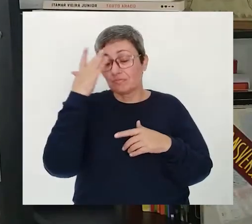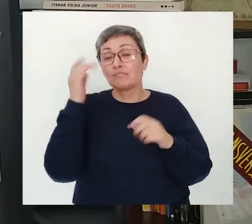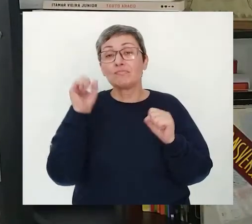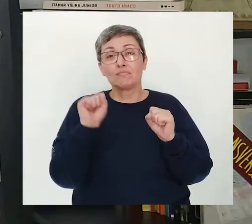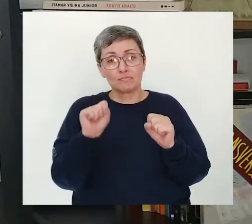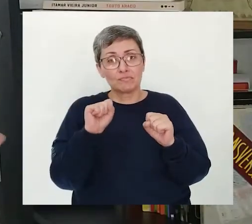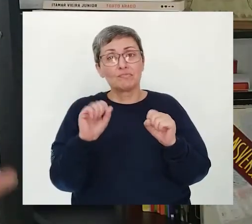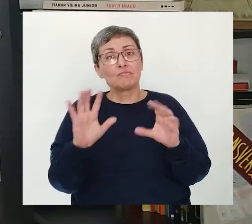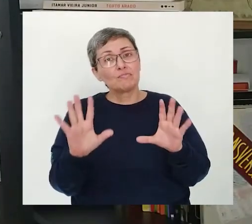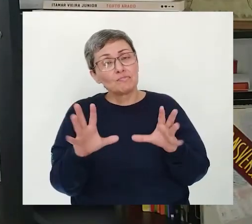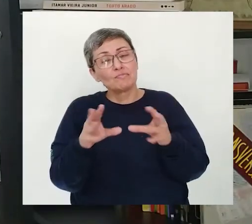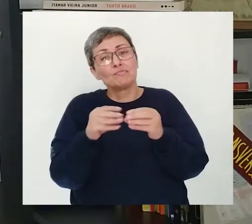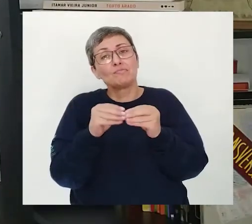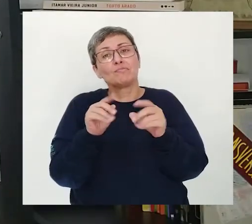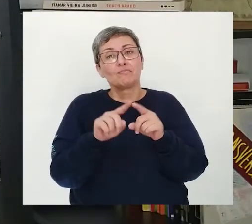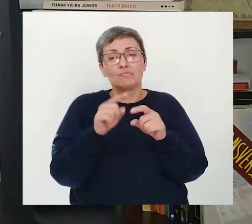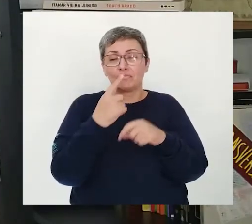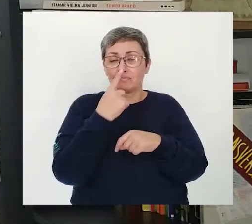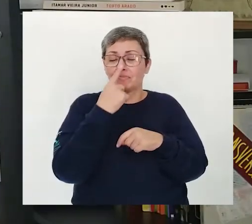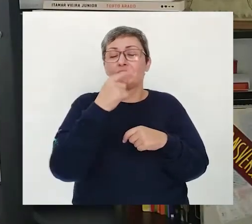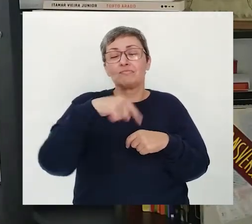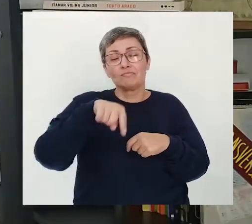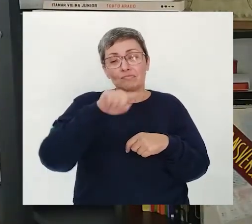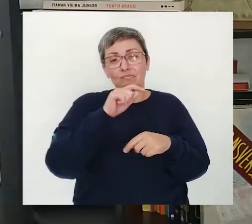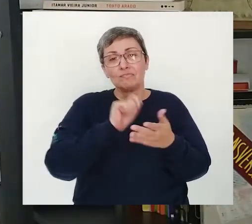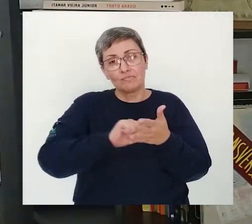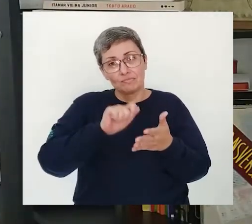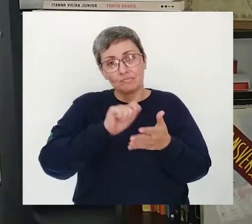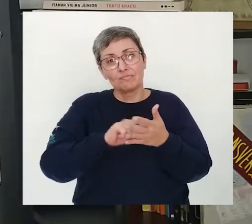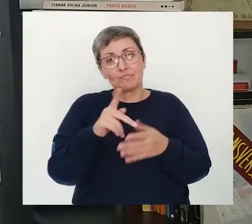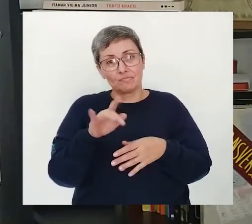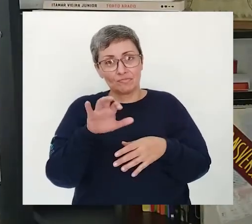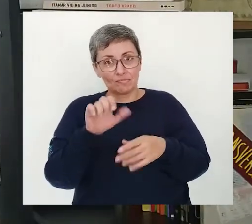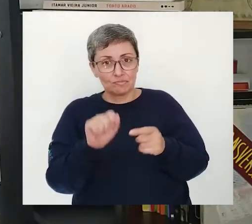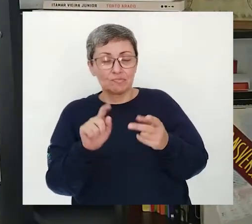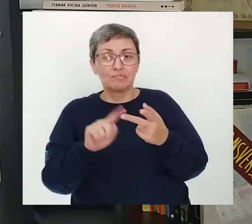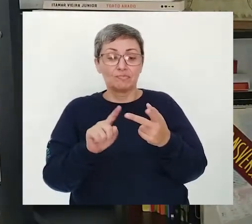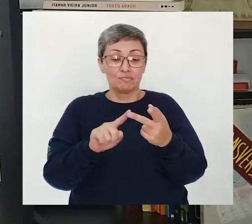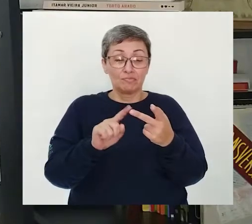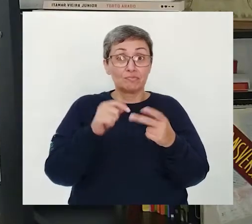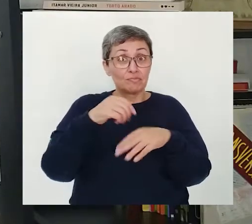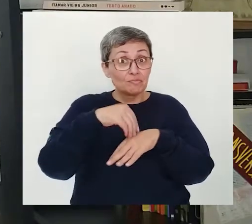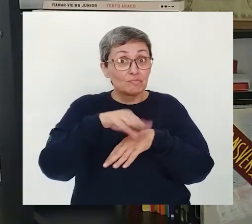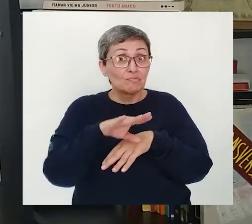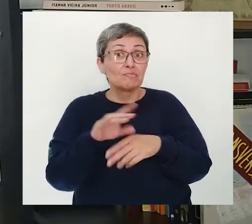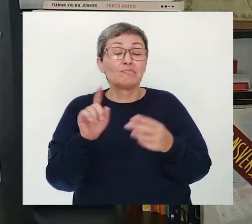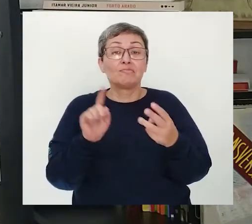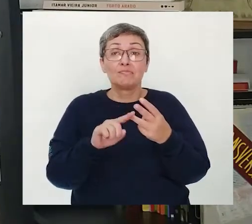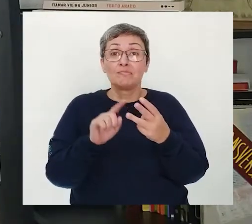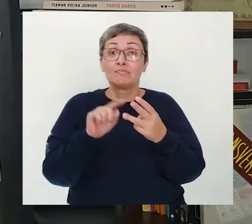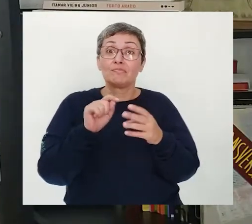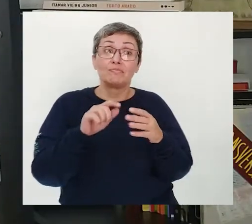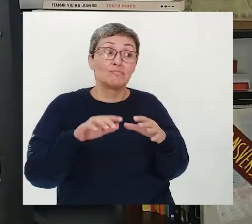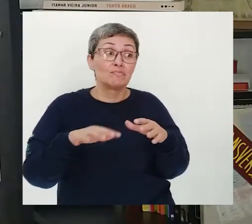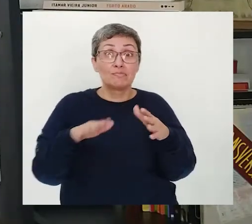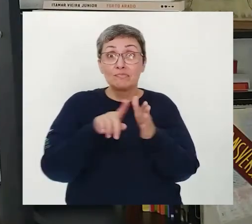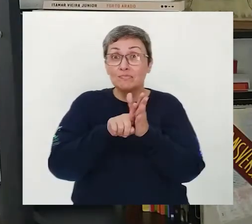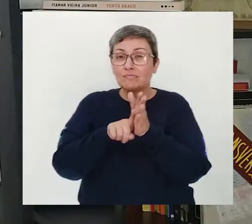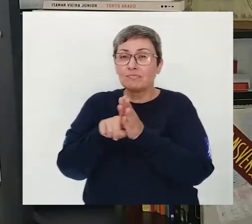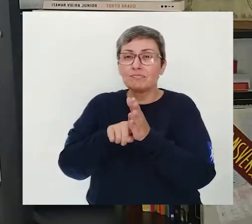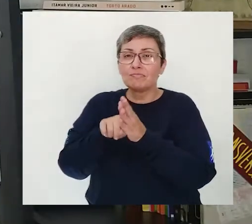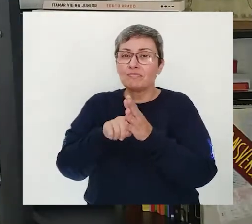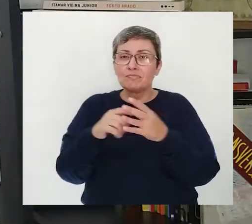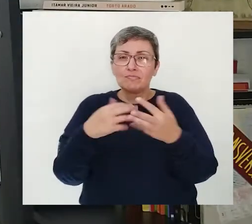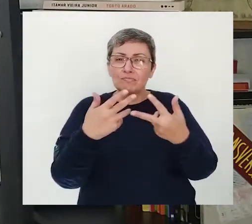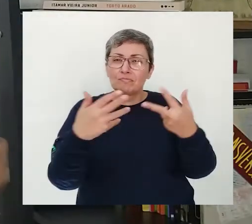Podem fazer parte Da inspiração Para vocês escreverem um poema A segunda dica É explorar todos